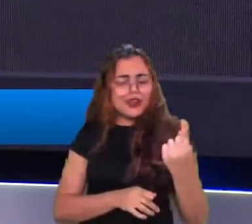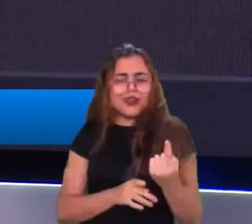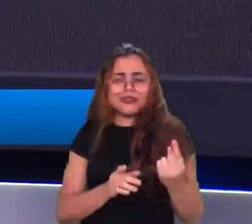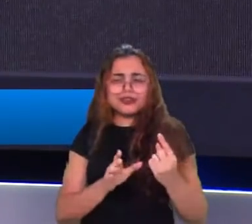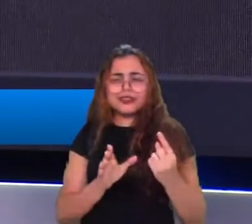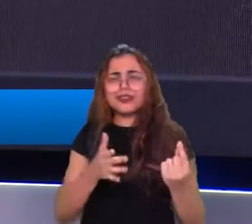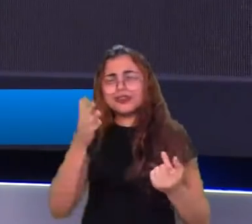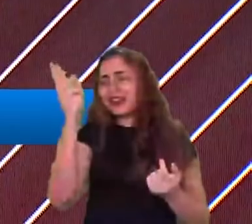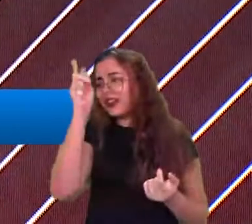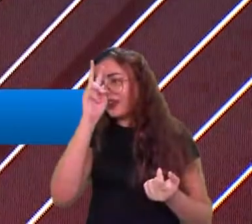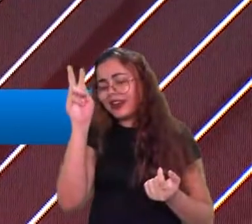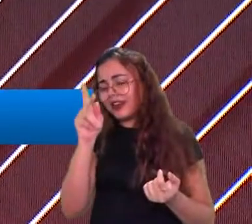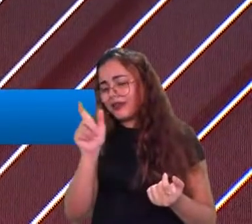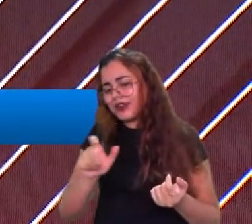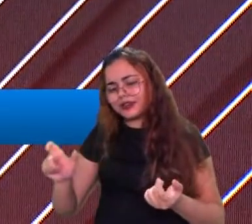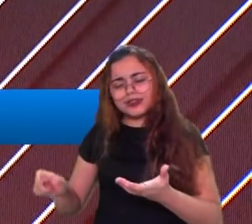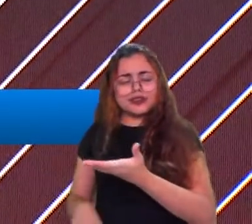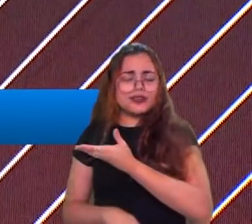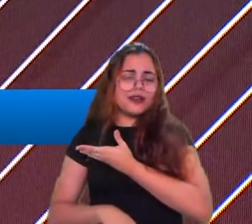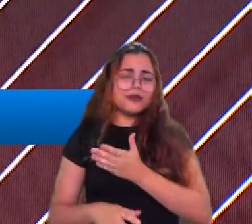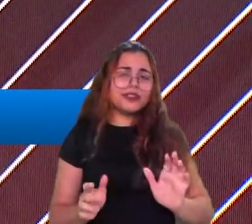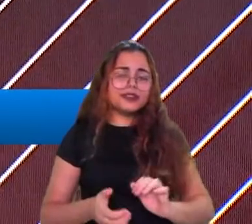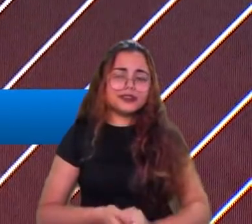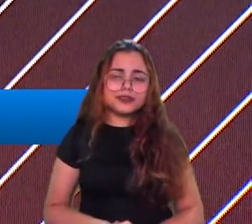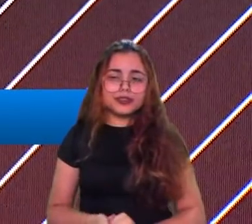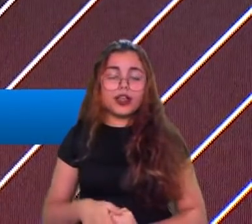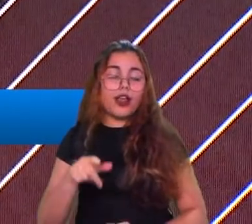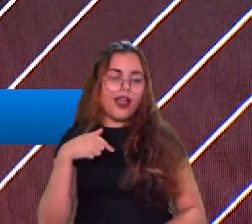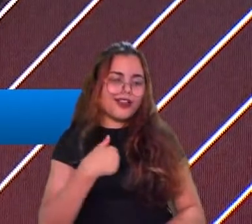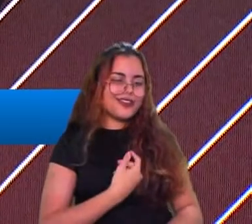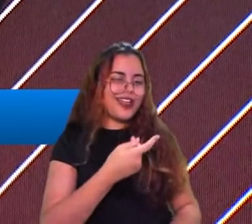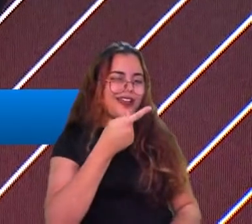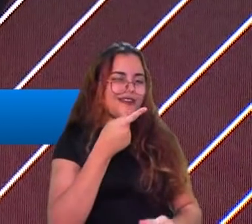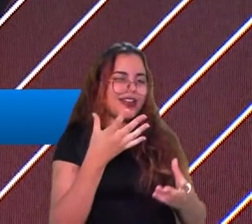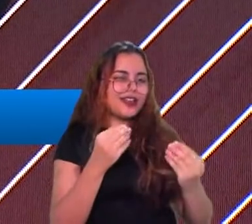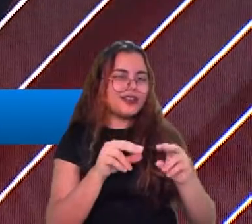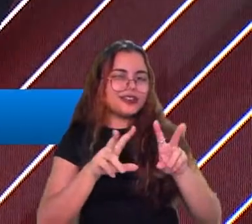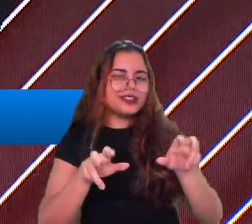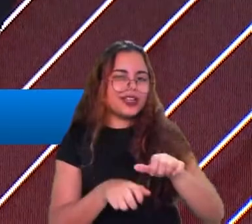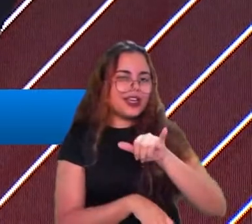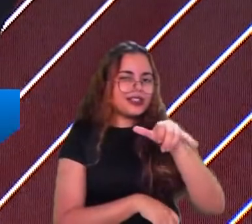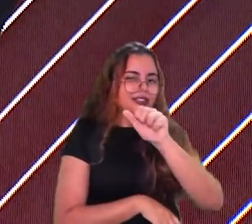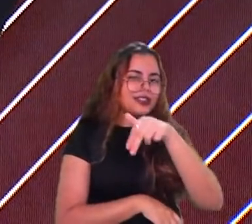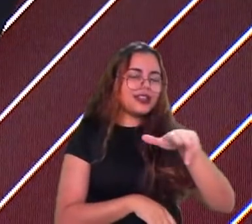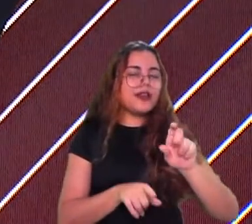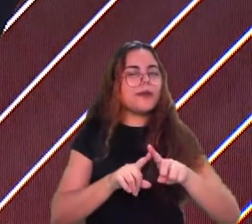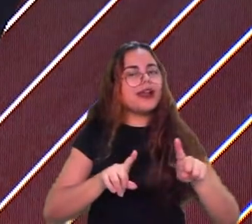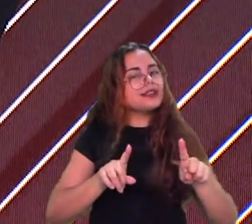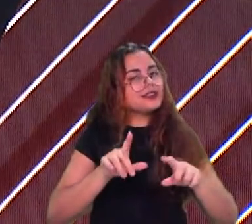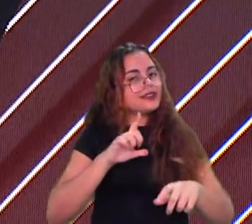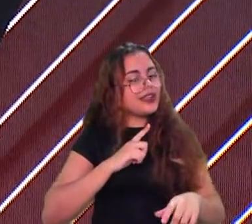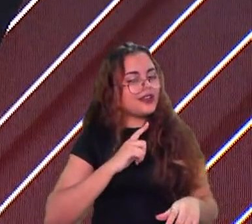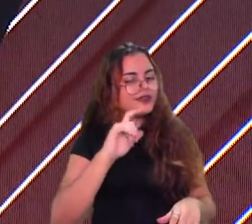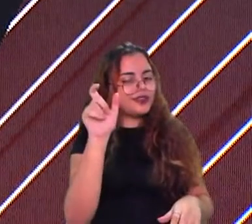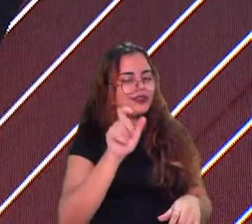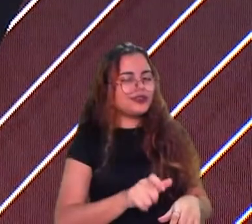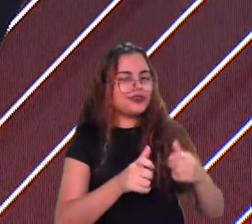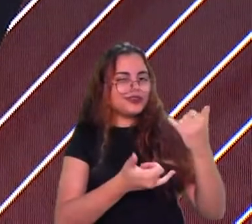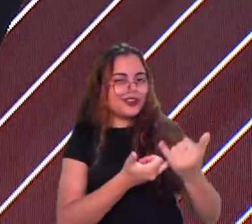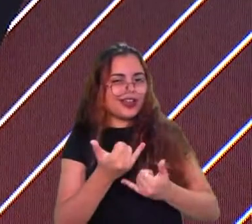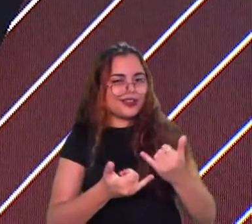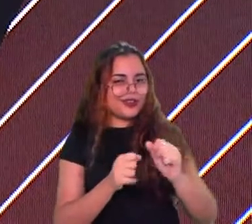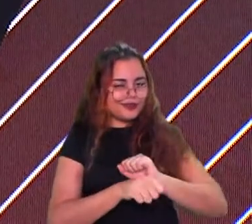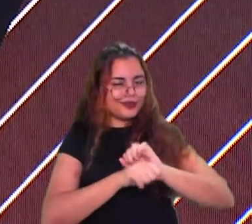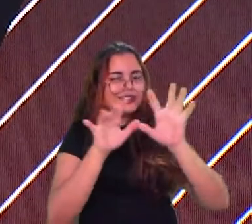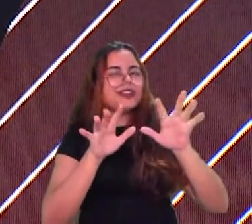é, então a gente tá falando bastante dessa Jana mas teve um jogador que pra mim brilhou um pouco mais tanto que a nossa seleção da semana Tino jogou muito bem